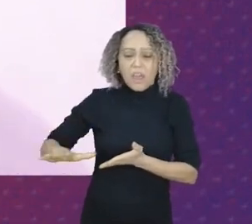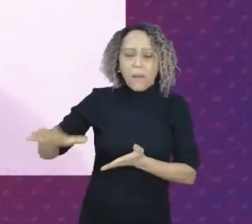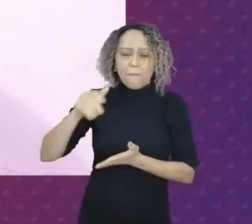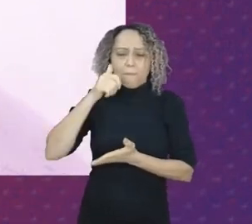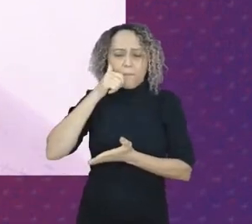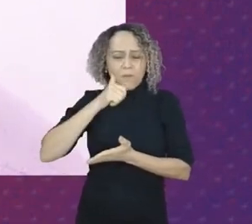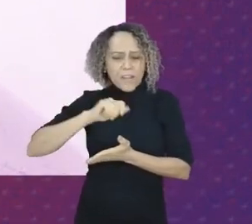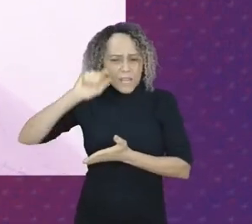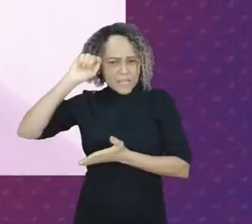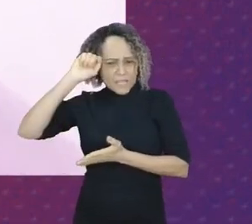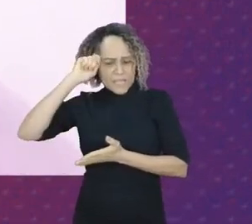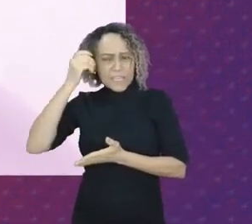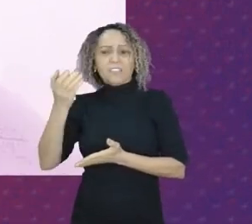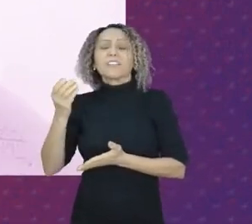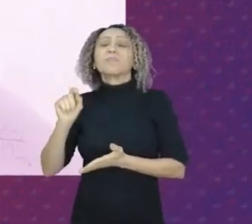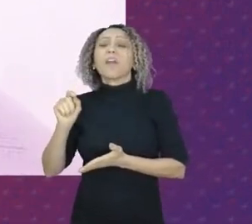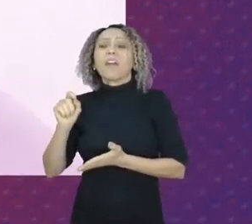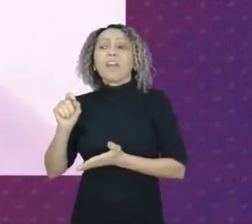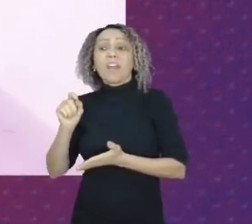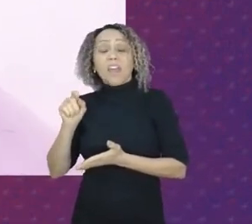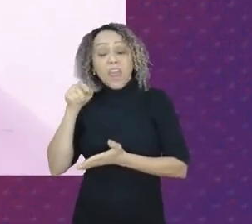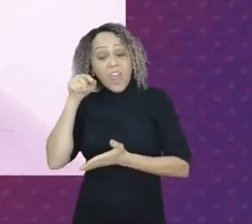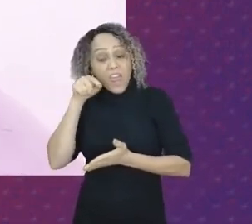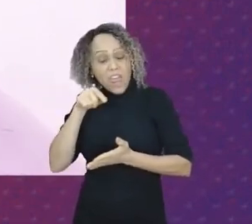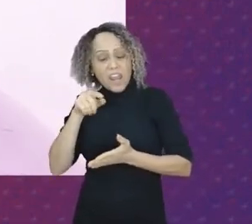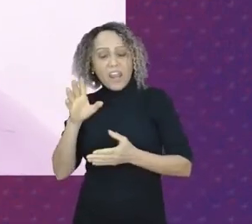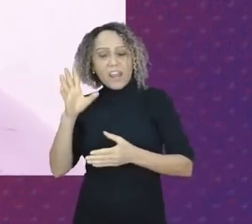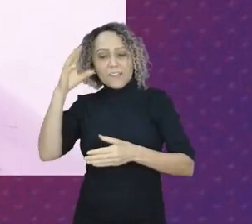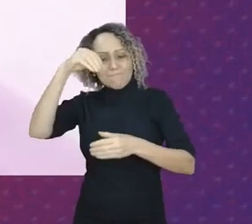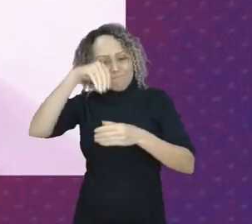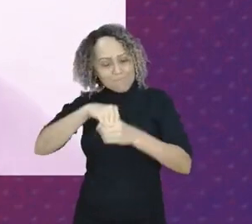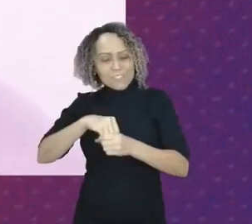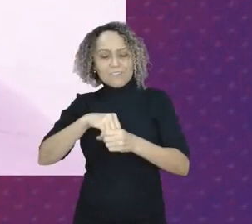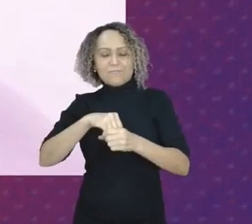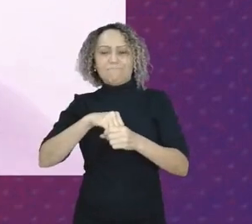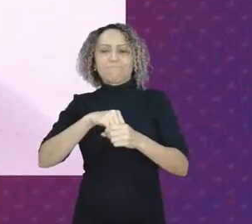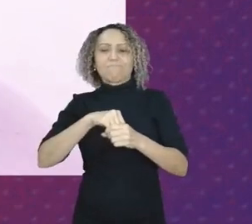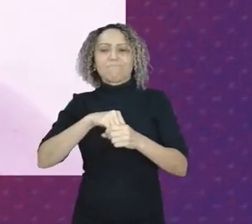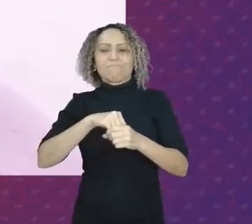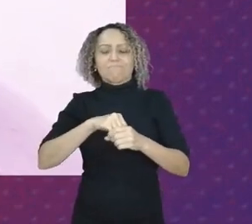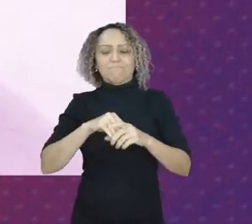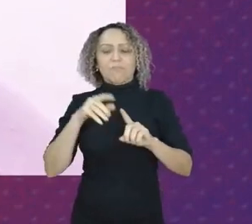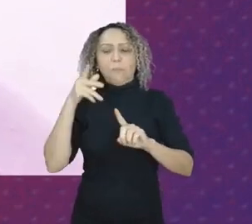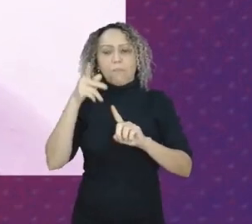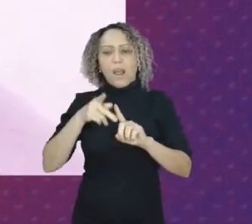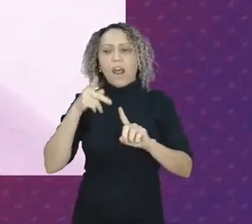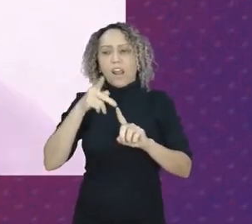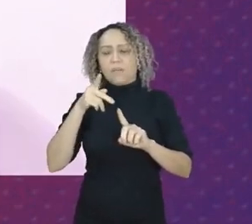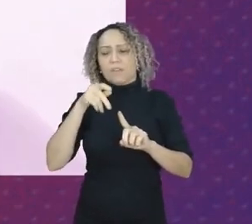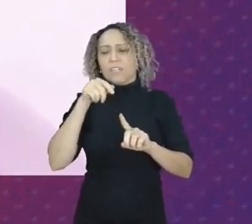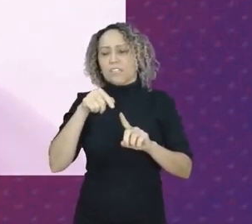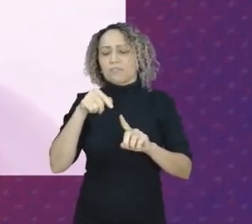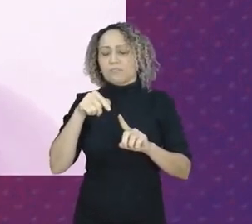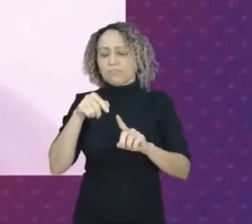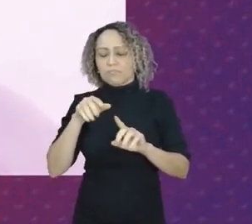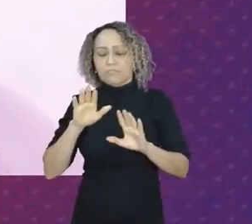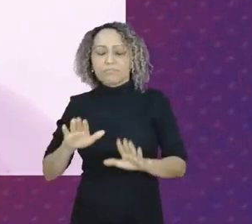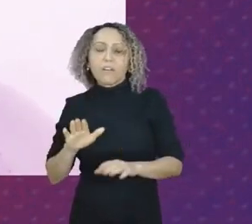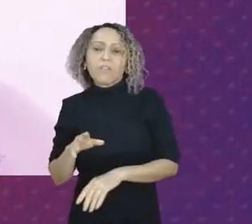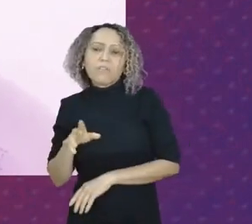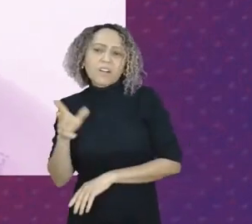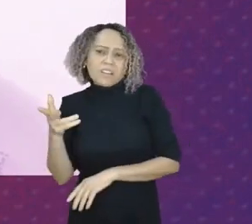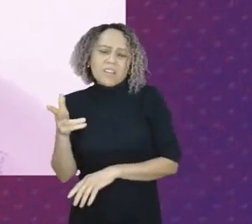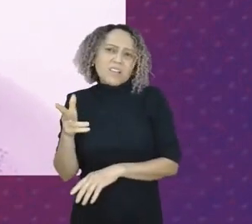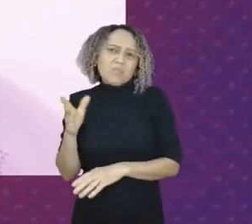e eu não poderia deixar de trazer aqui um exemplo belíssimo que nós temos, não só por